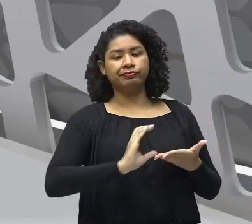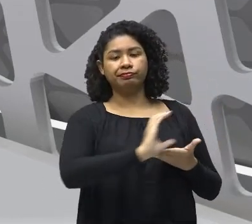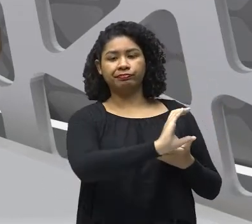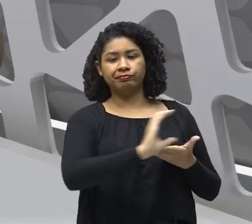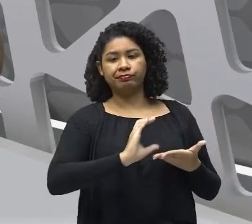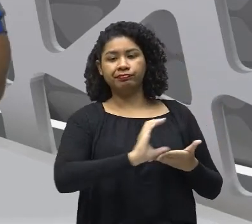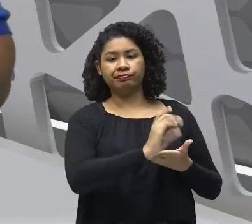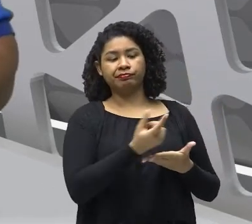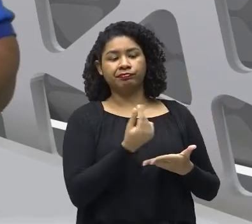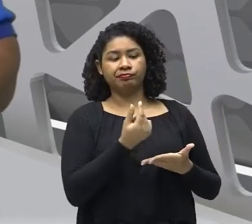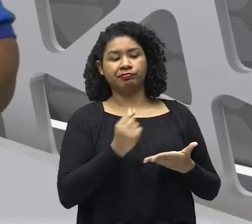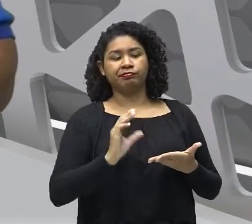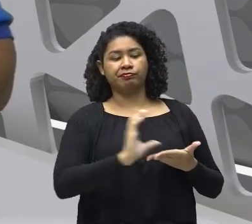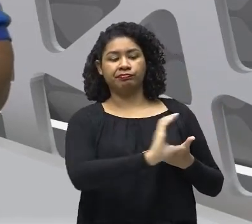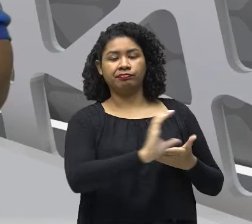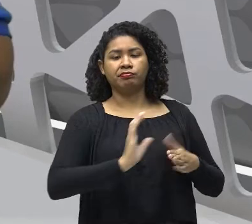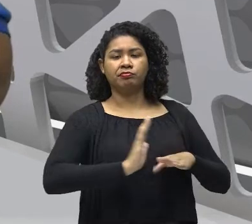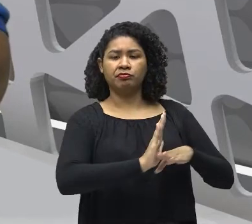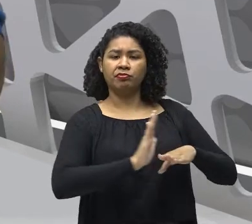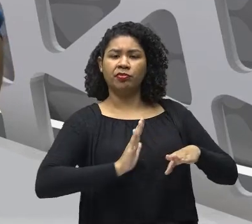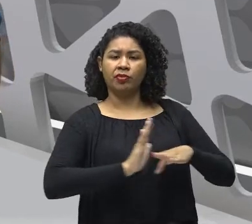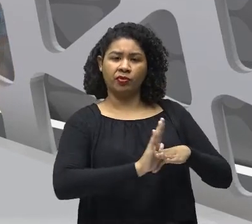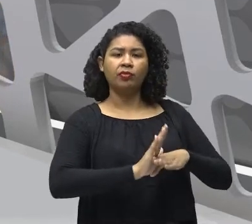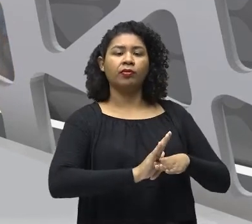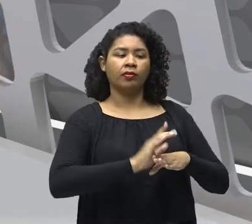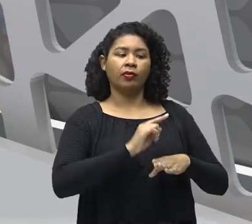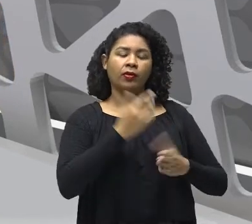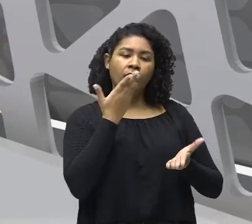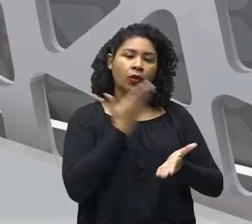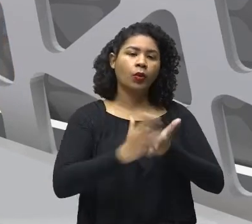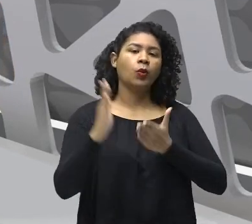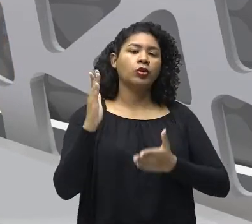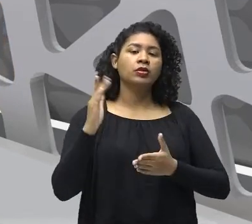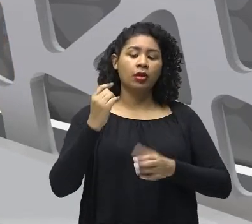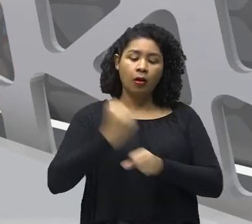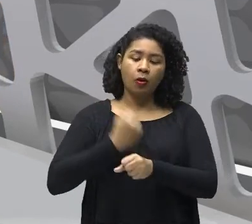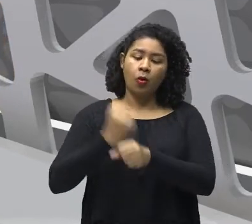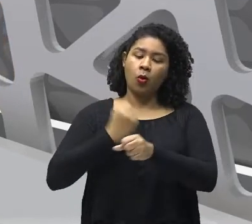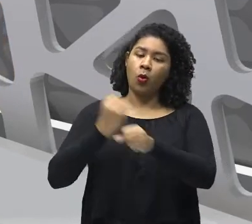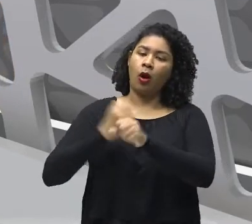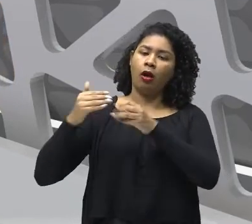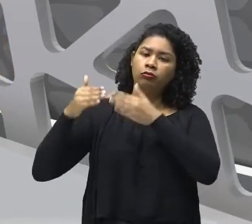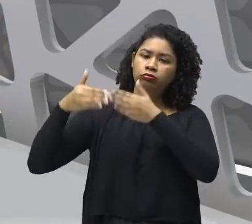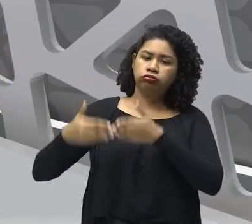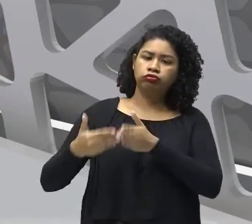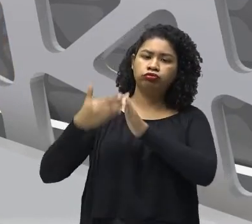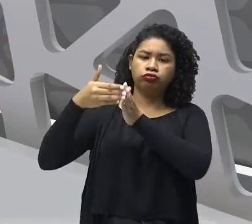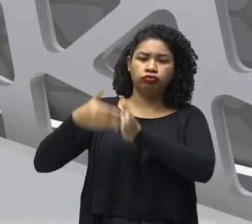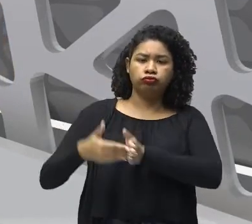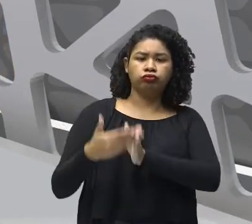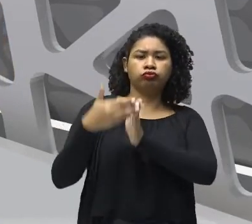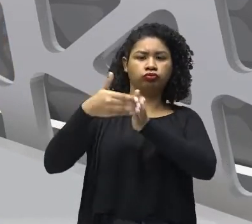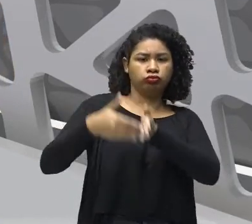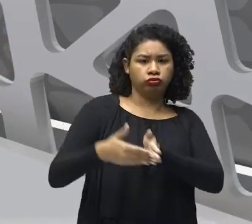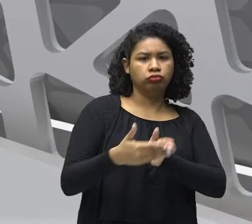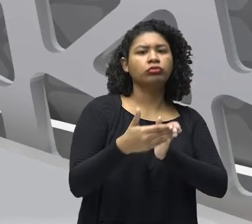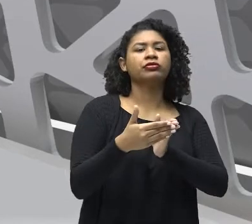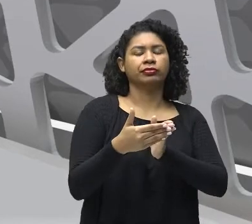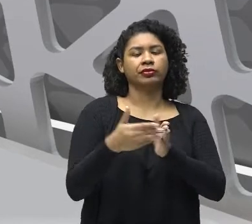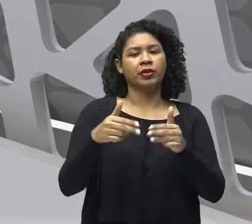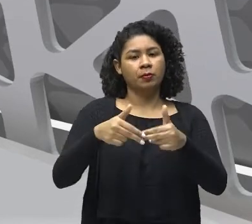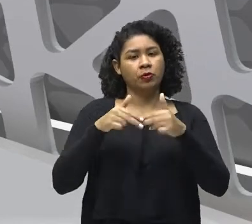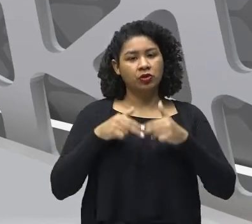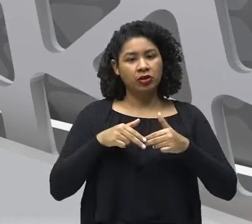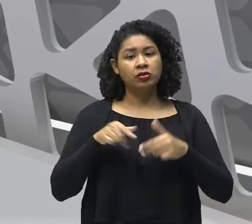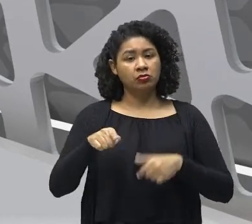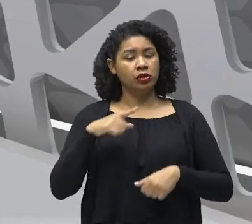financiar as chamadas grandes expedições, As grandes navegações marítimas e comerciais. Então, o rei autorizava, tinha